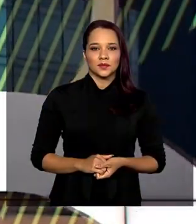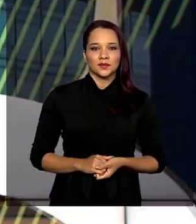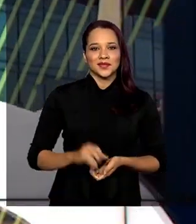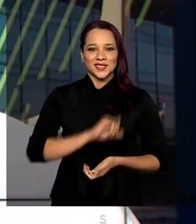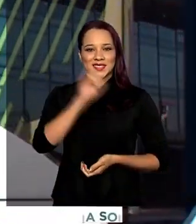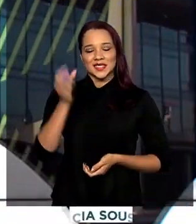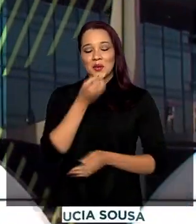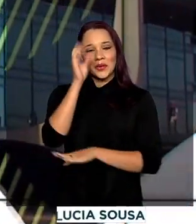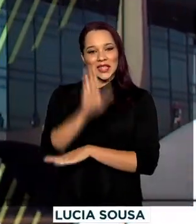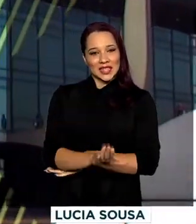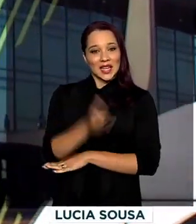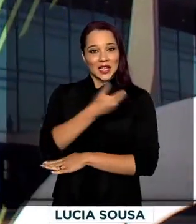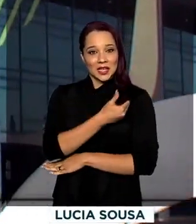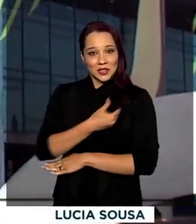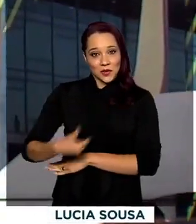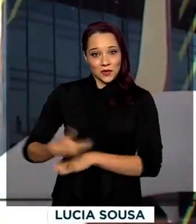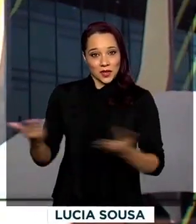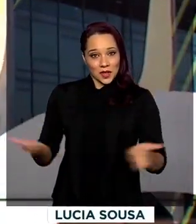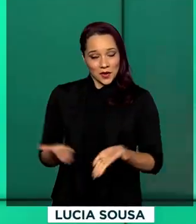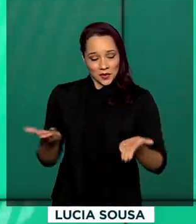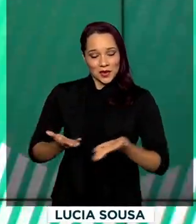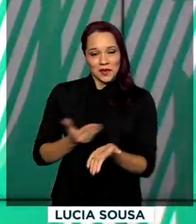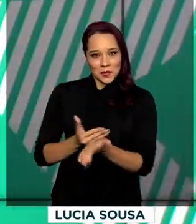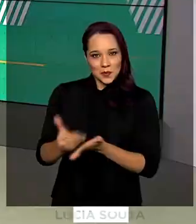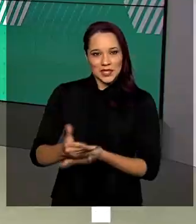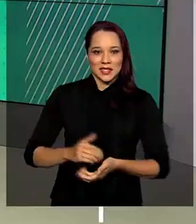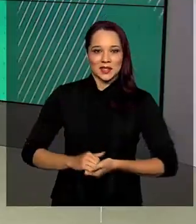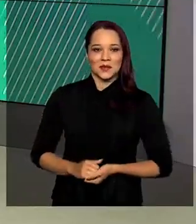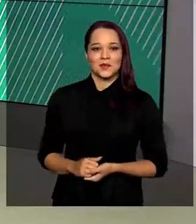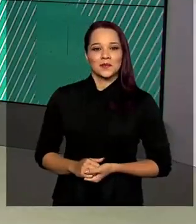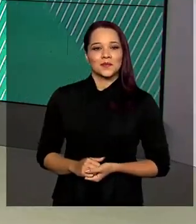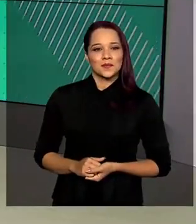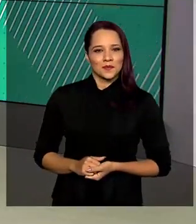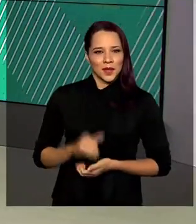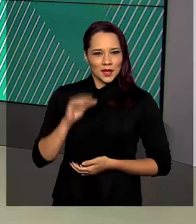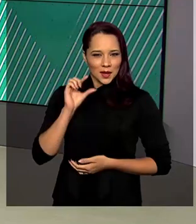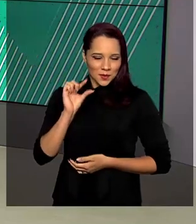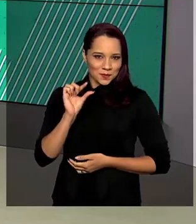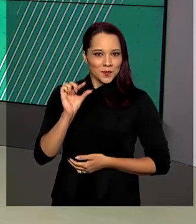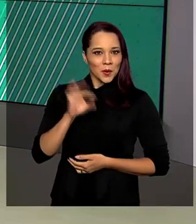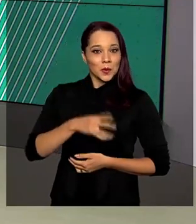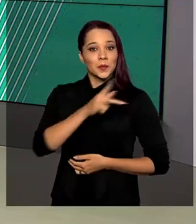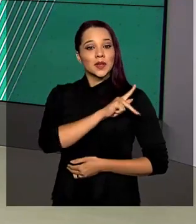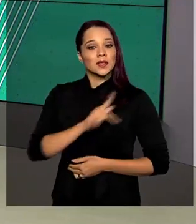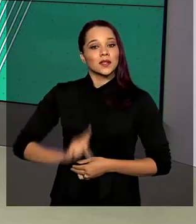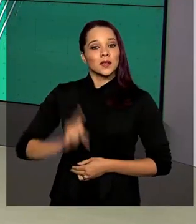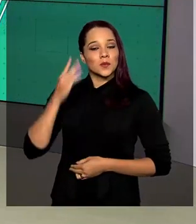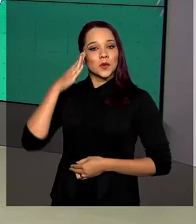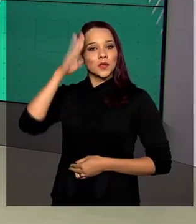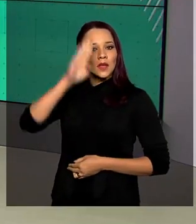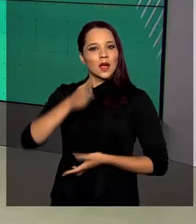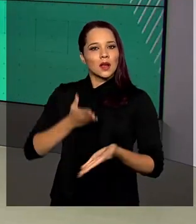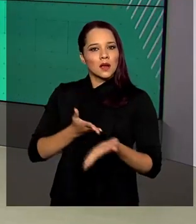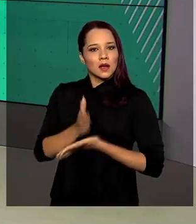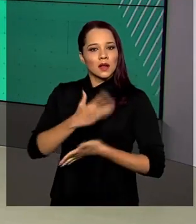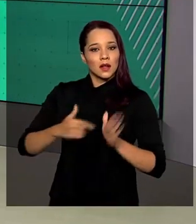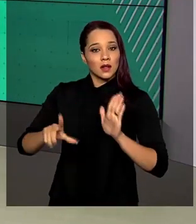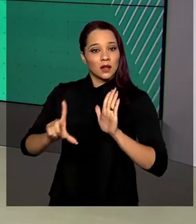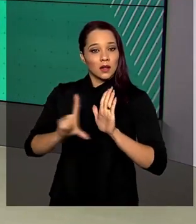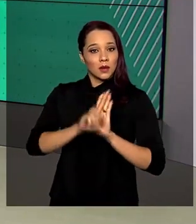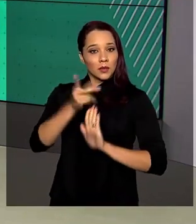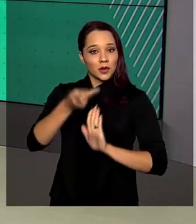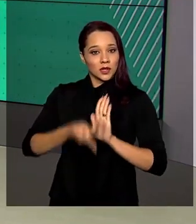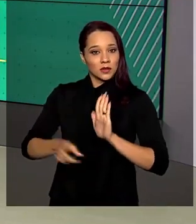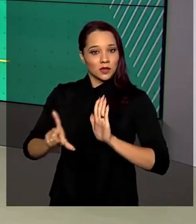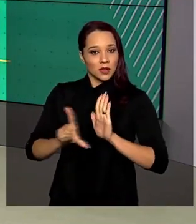Olá, boa tarde. O governo agora está de volta. Daqui a pouco, o presidente Jair Bolsonaro sanciona um projeto de lei